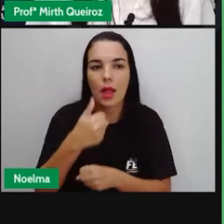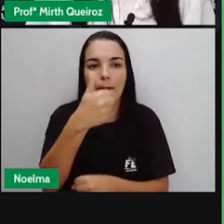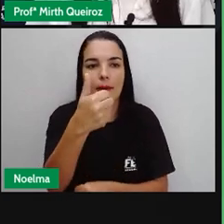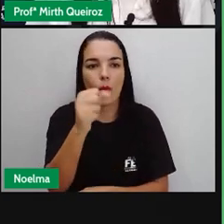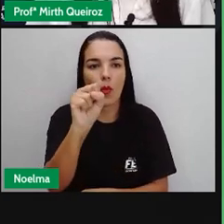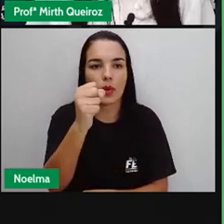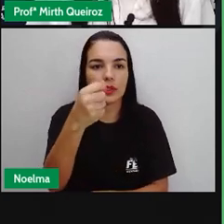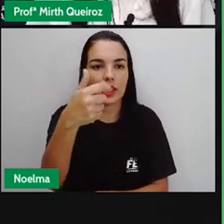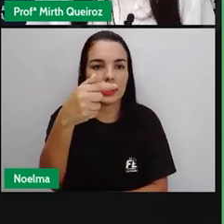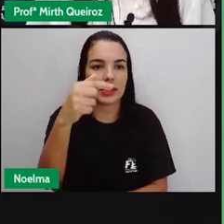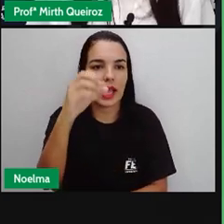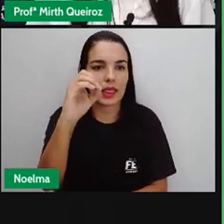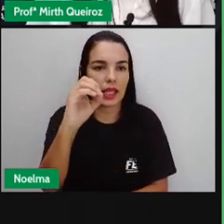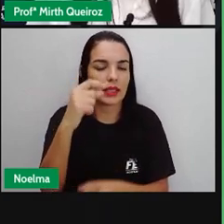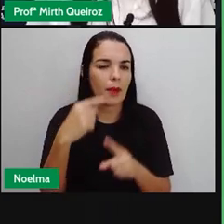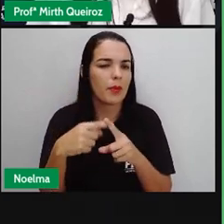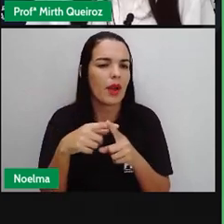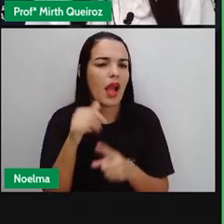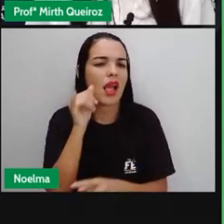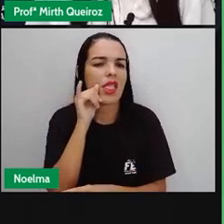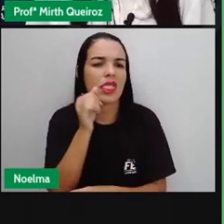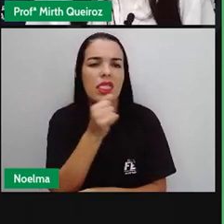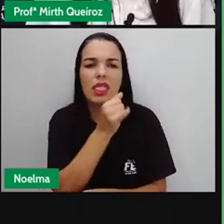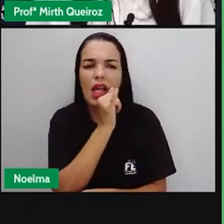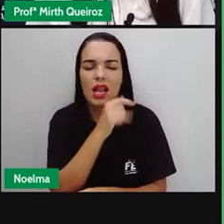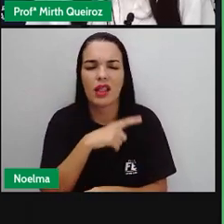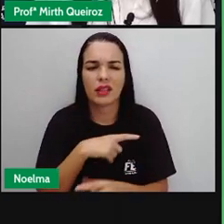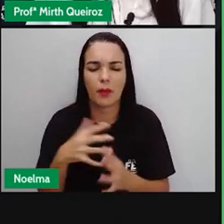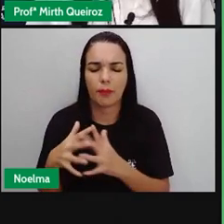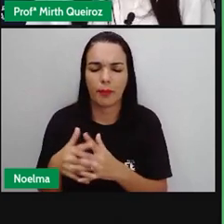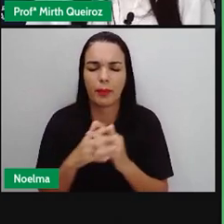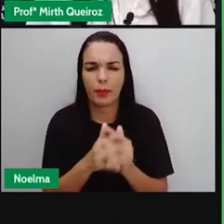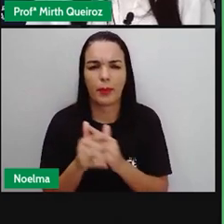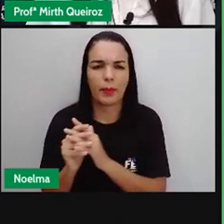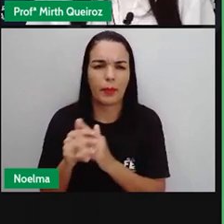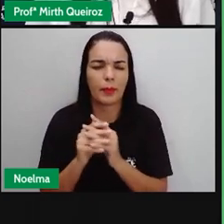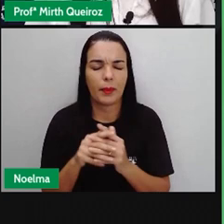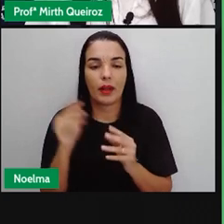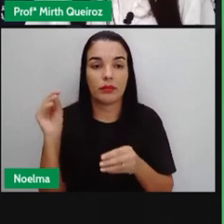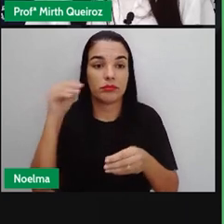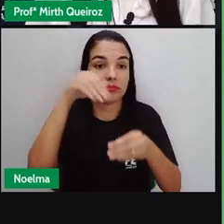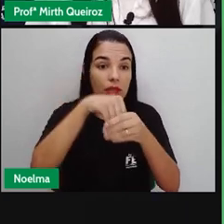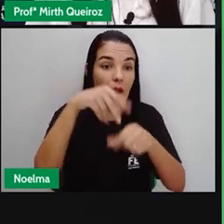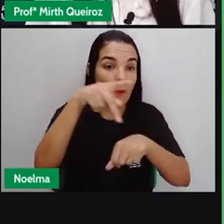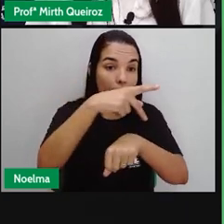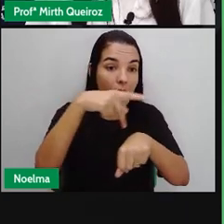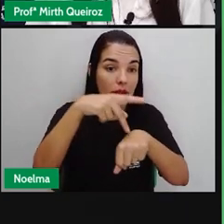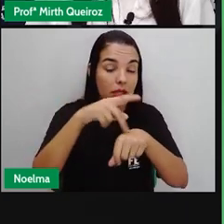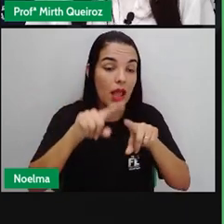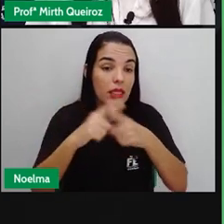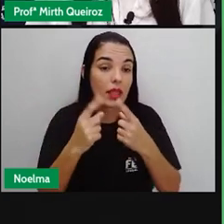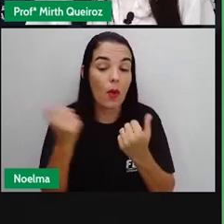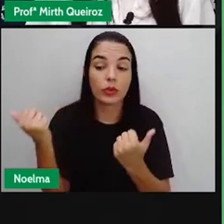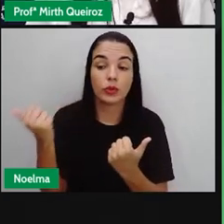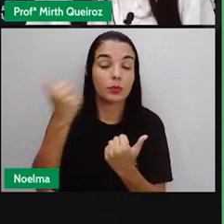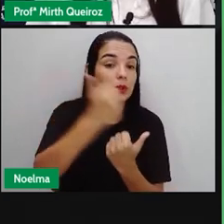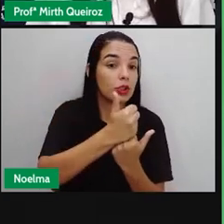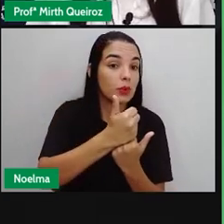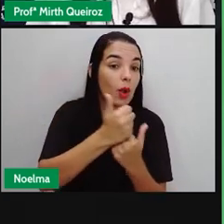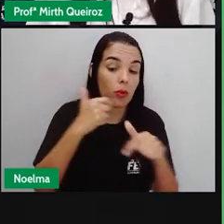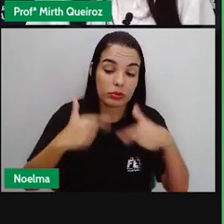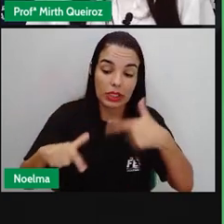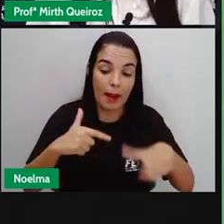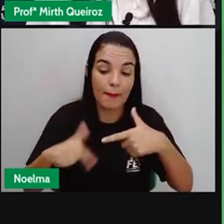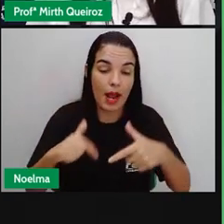Itália passava por conflitos internos e foi bastante importante para o Brasil, já que eles substituíram a mão de obra